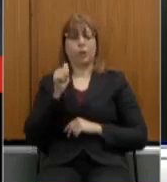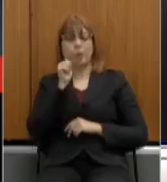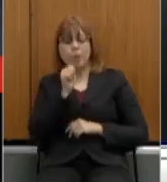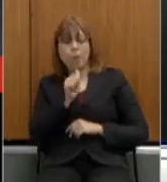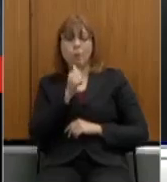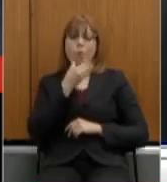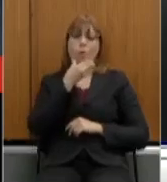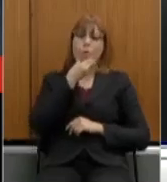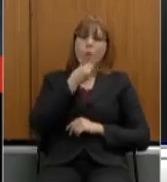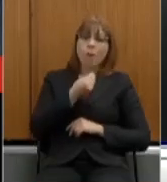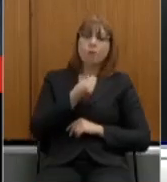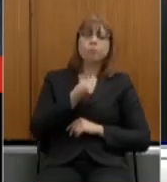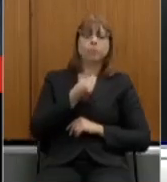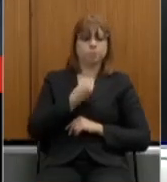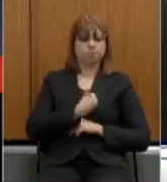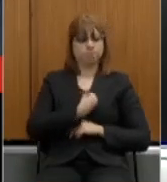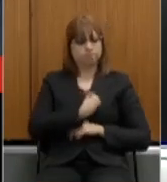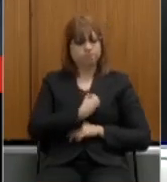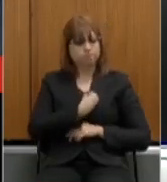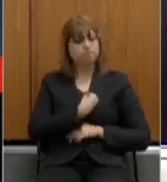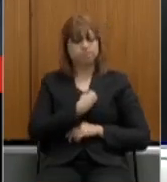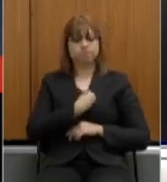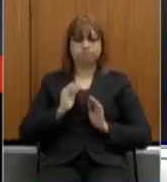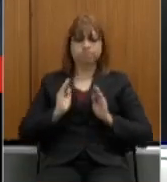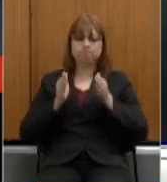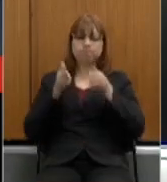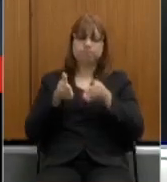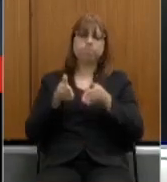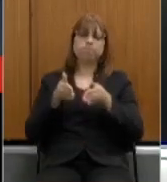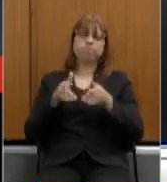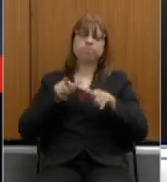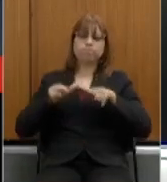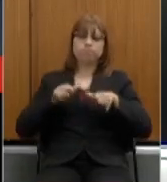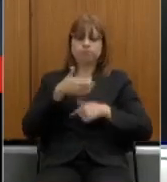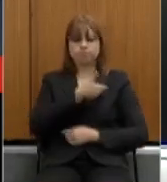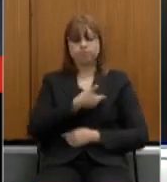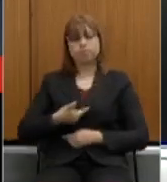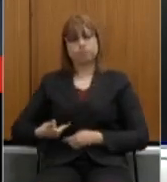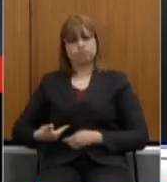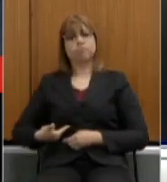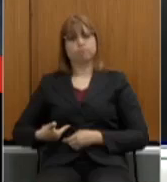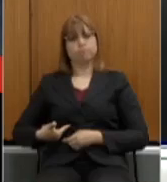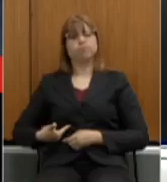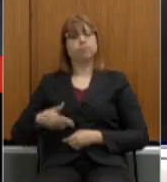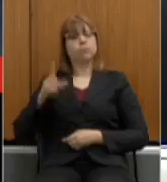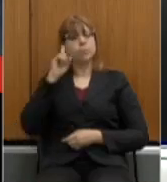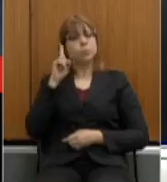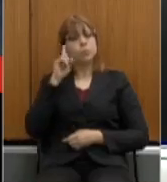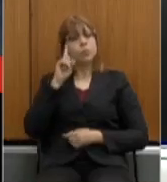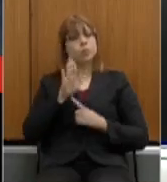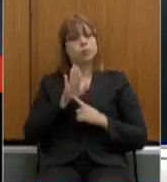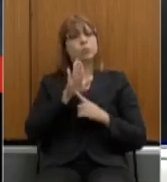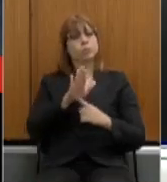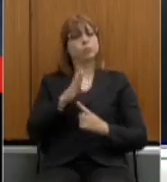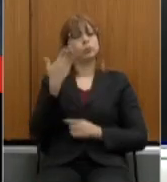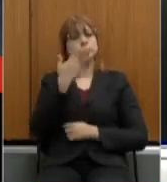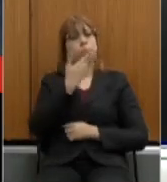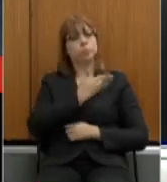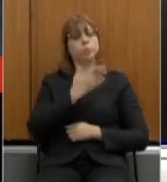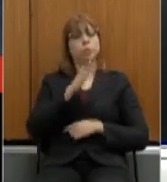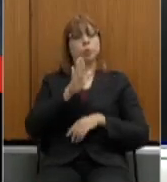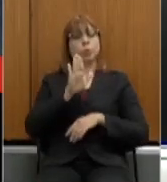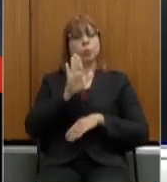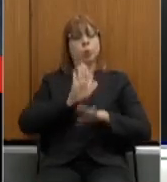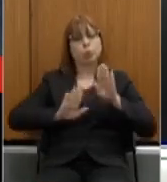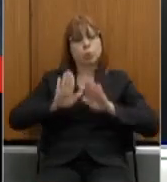e homens que, ao dedicarem suas vidas ao serviço público, demonstram, no dia a dia, o cuidado com o próximo